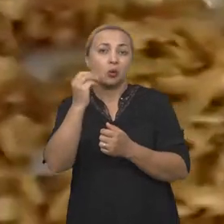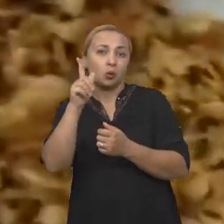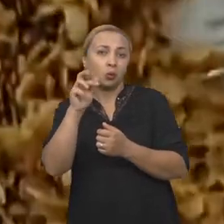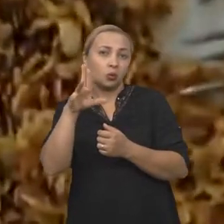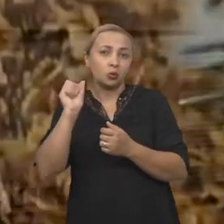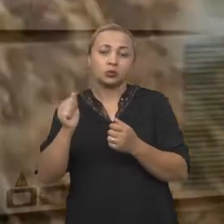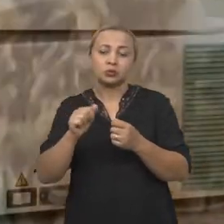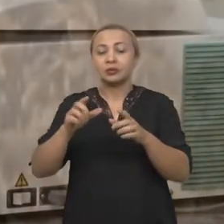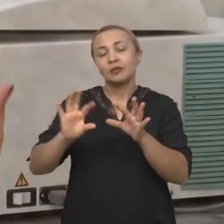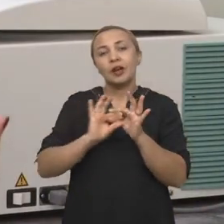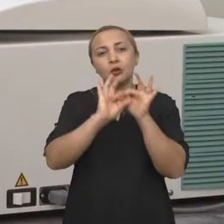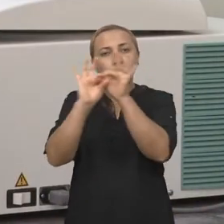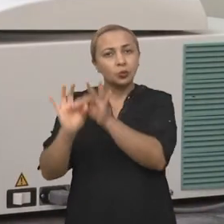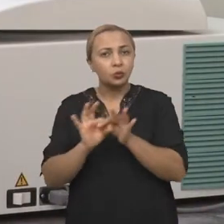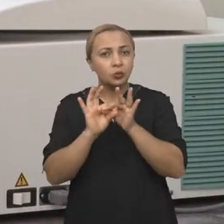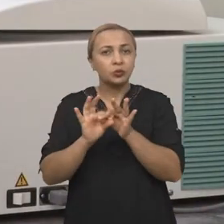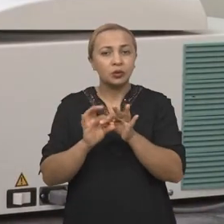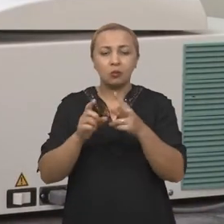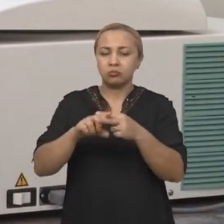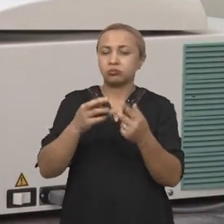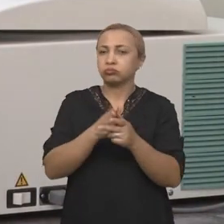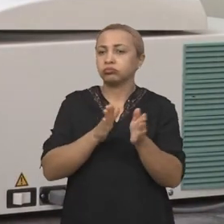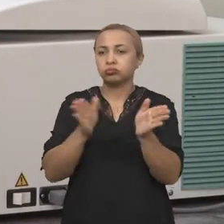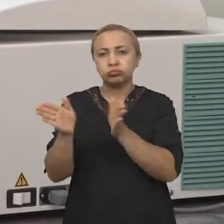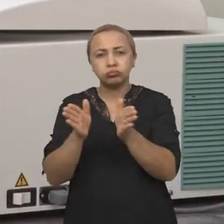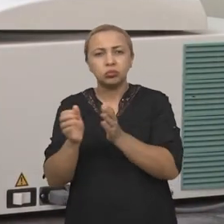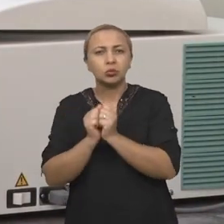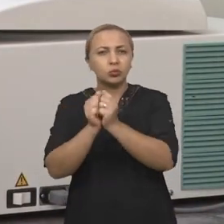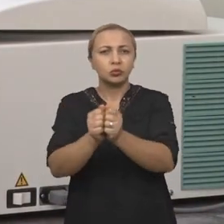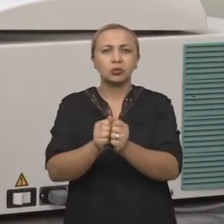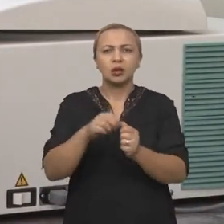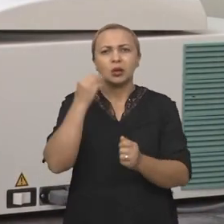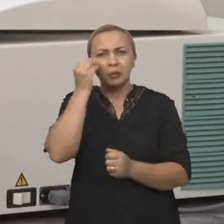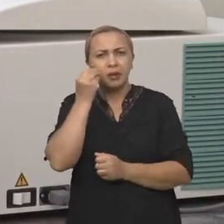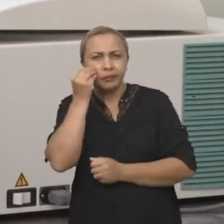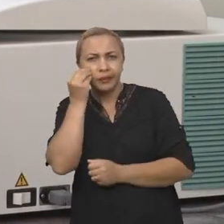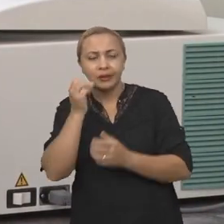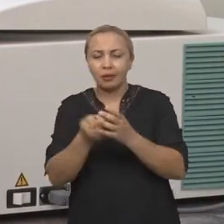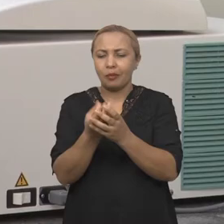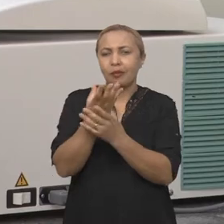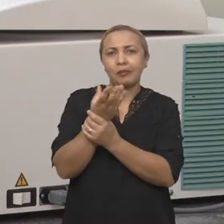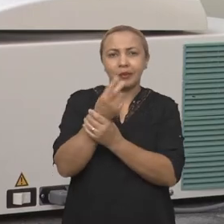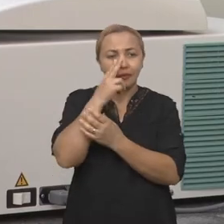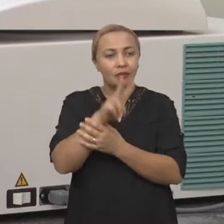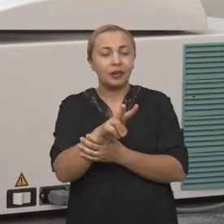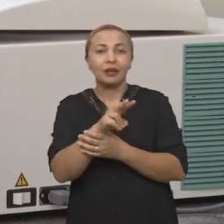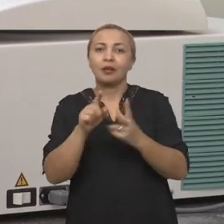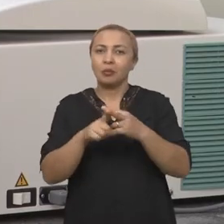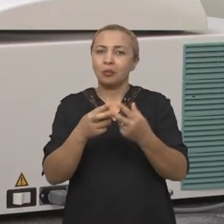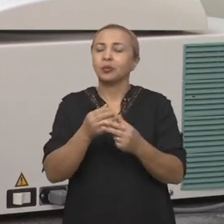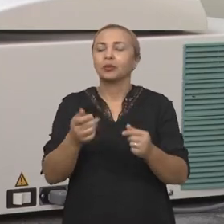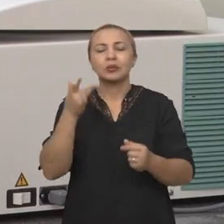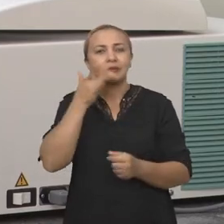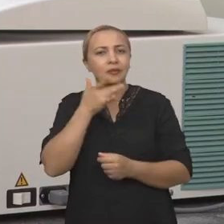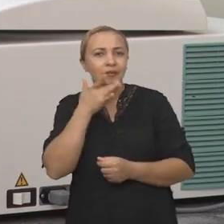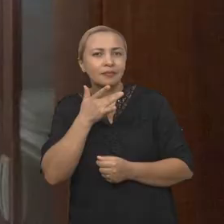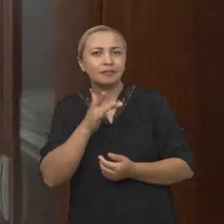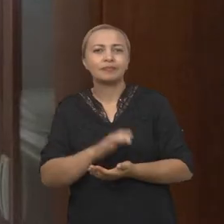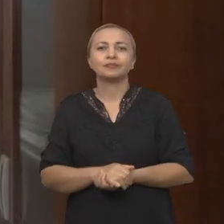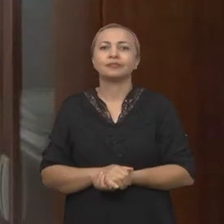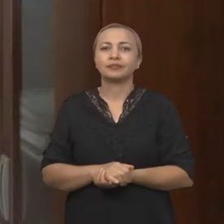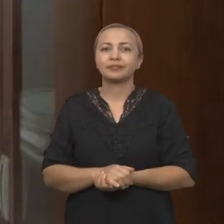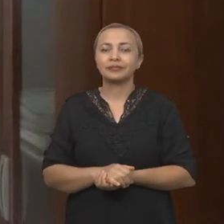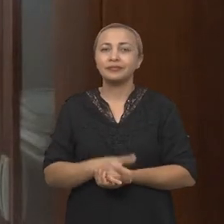produto com outro e, consequentemente, aqueles que não tinham o hábito de comer, de experimentar o cogumelo, vão ver que realmente é um produto muito saboroso.